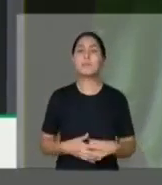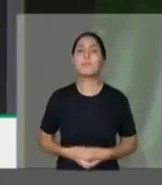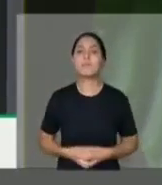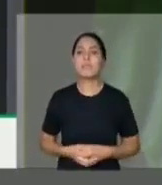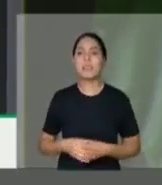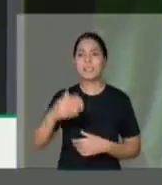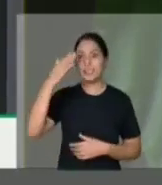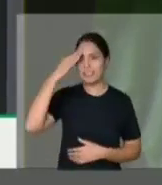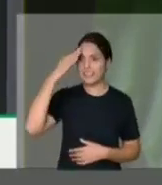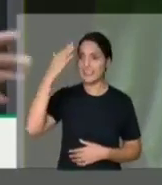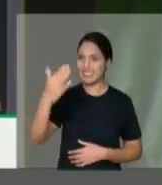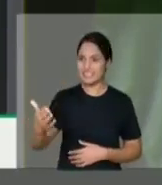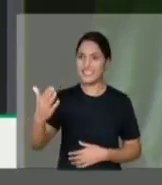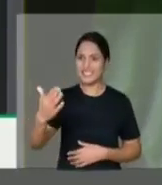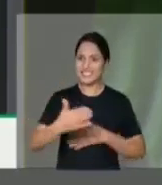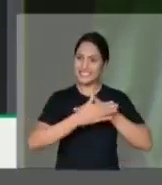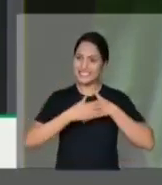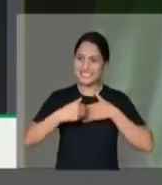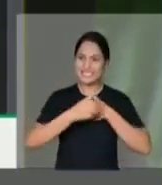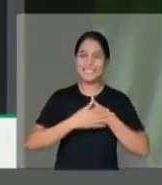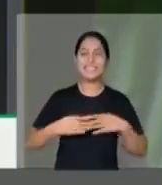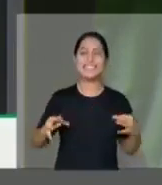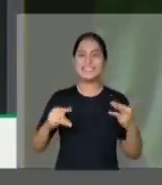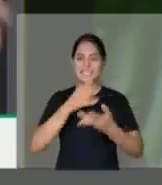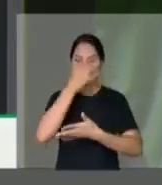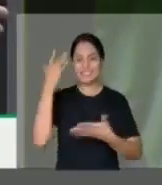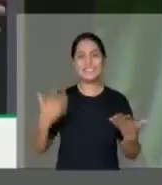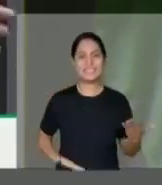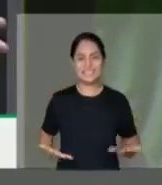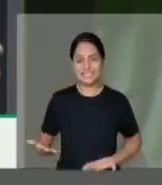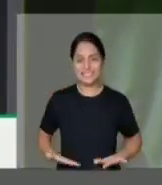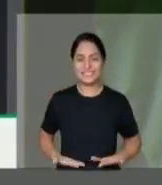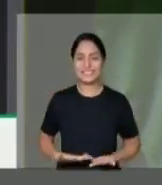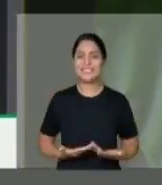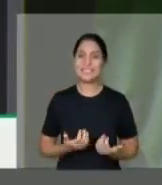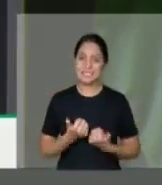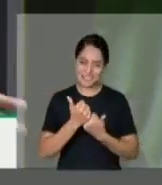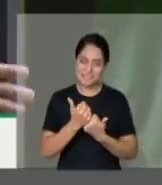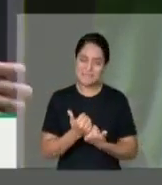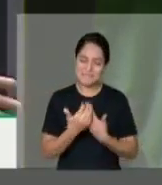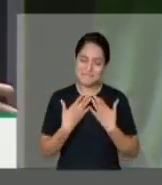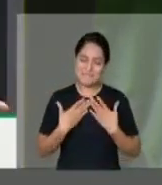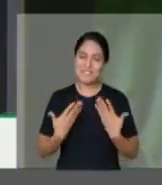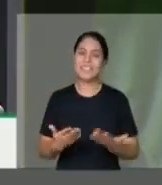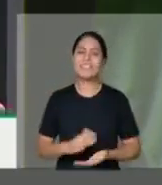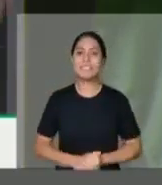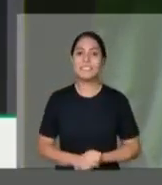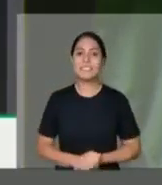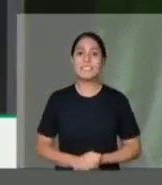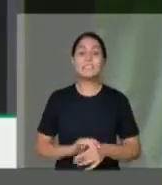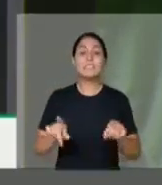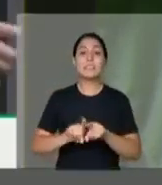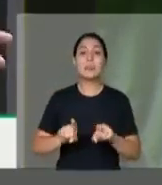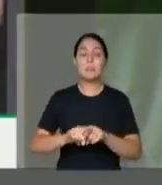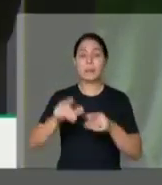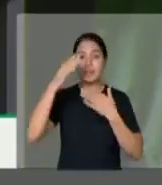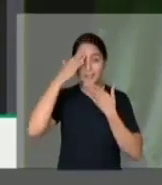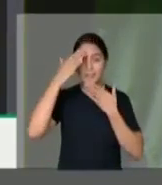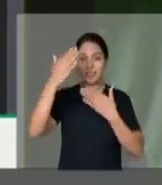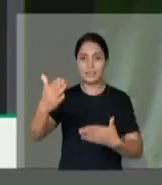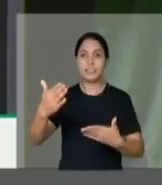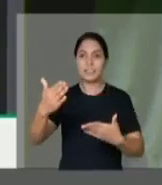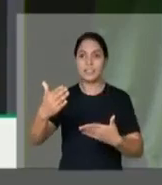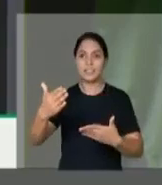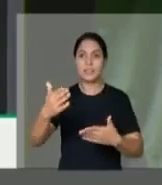Agradecer o carinho de todos os funcionários para comigo. Quero agradecer também o pessoal da leitura ou língua de